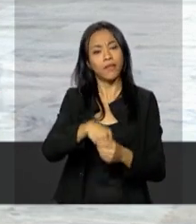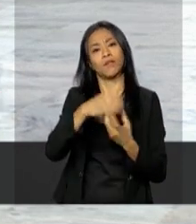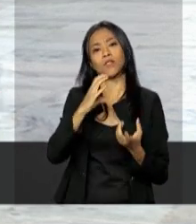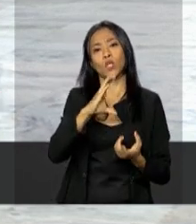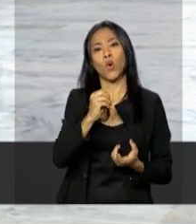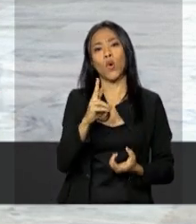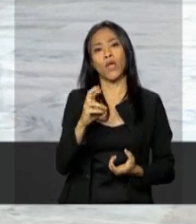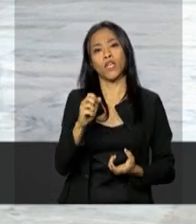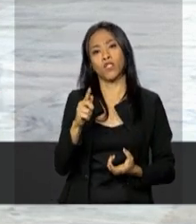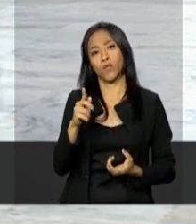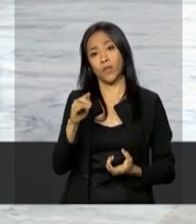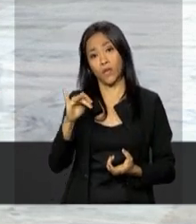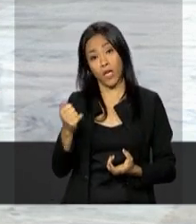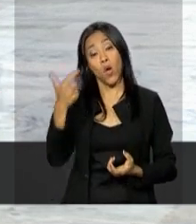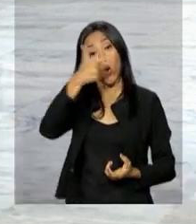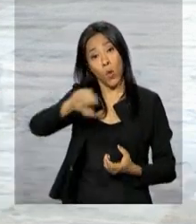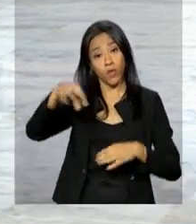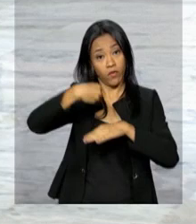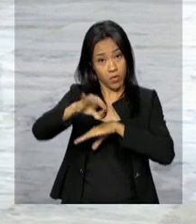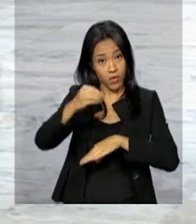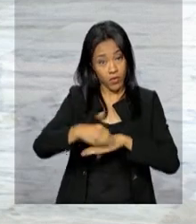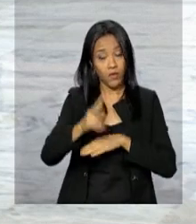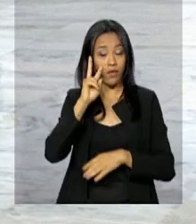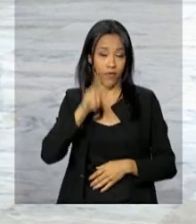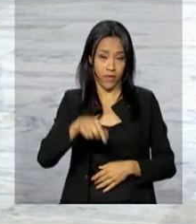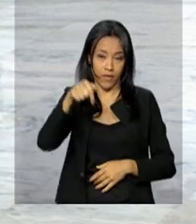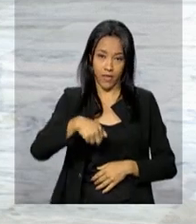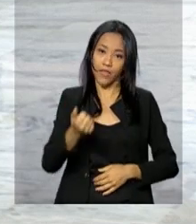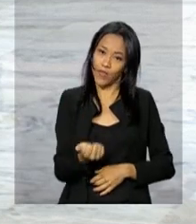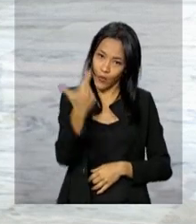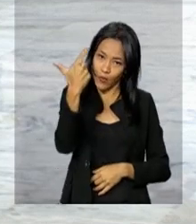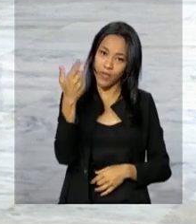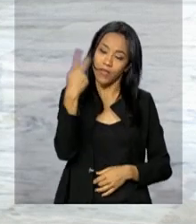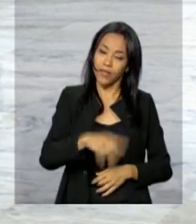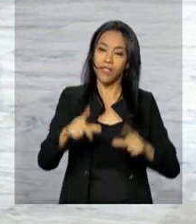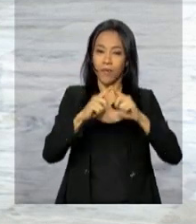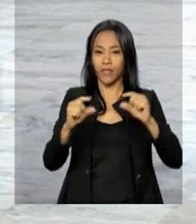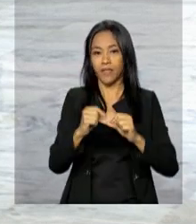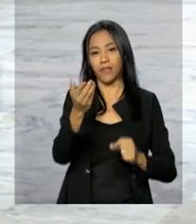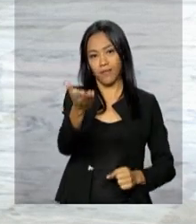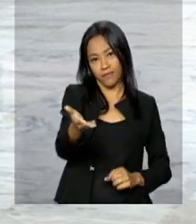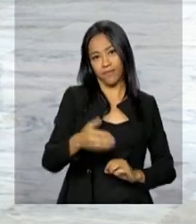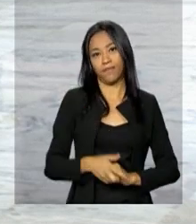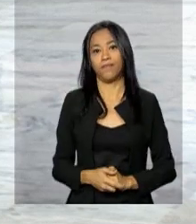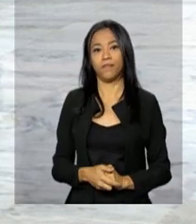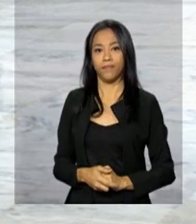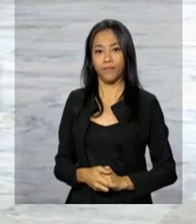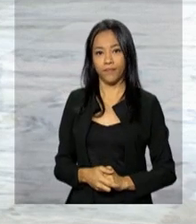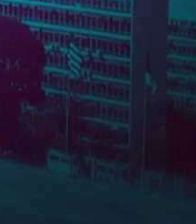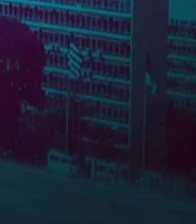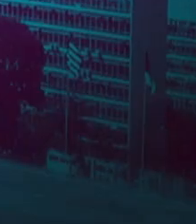informações no repórter NBR, ao meio-dia. De Brasília, Luana Karen.